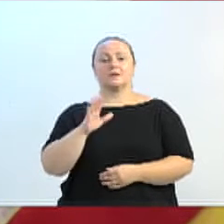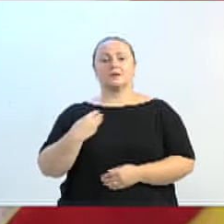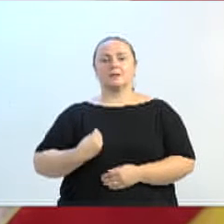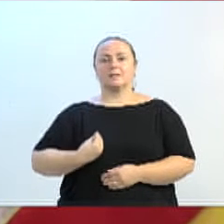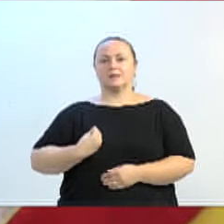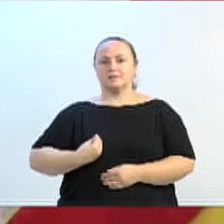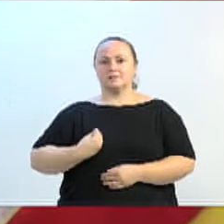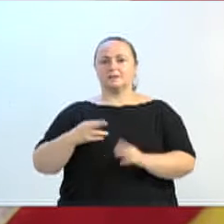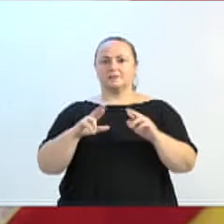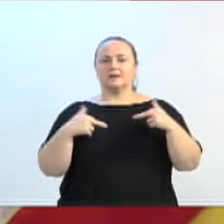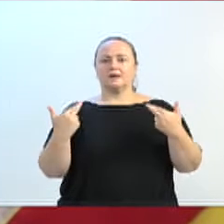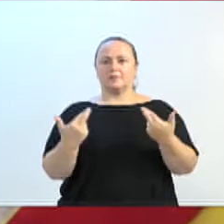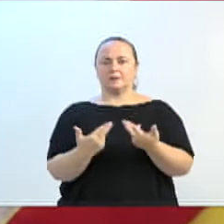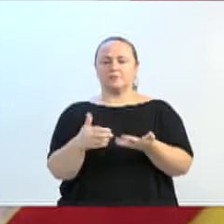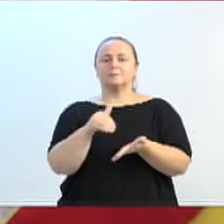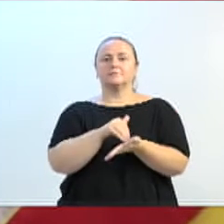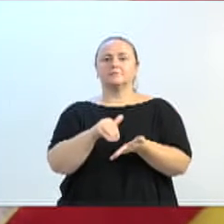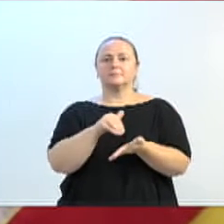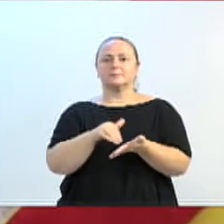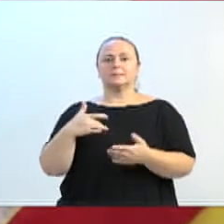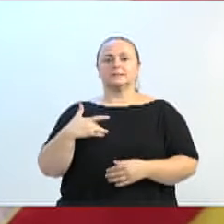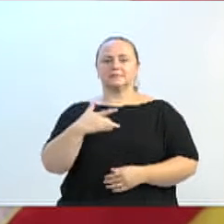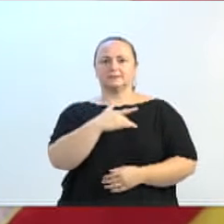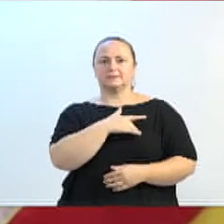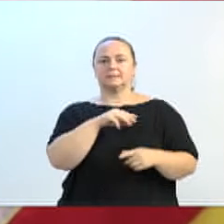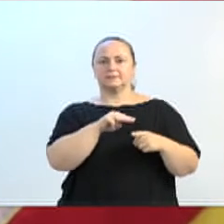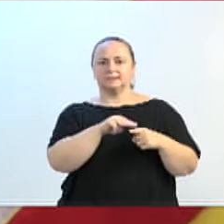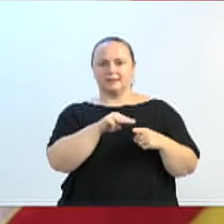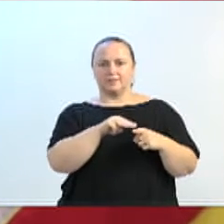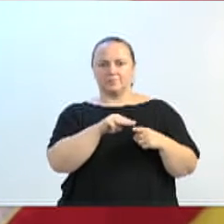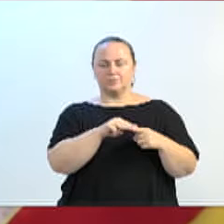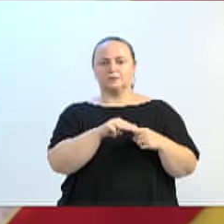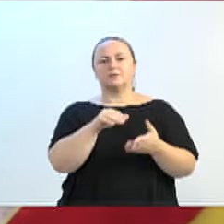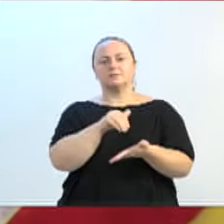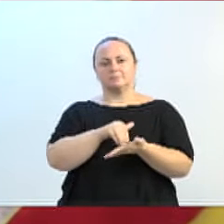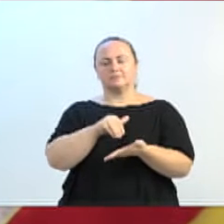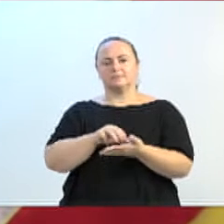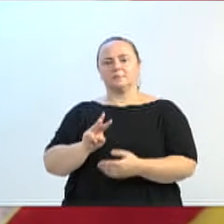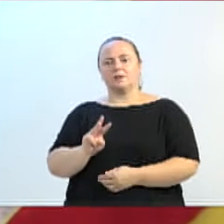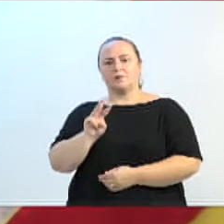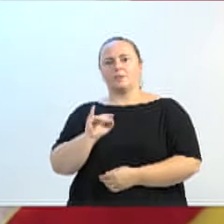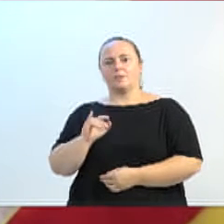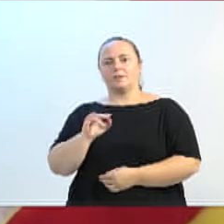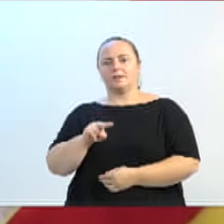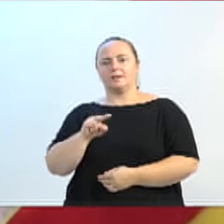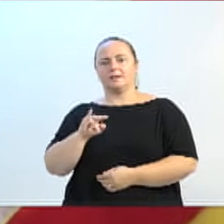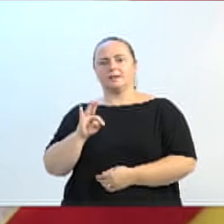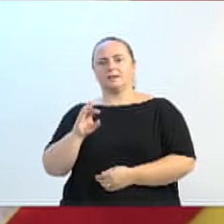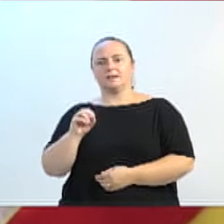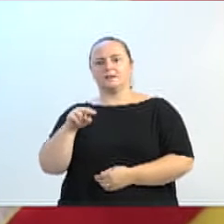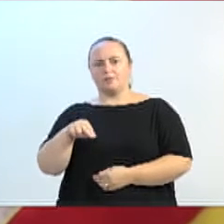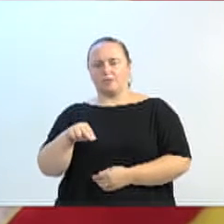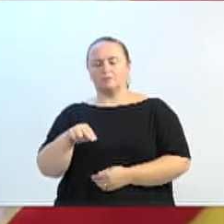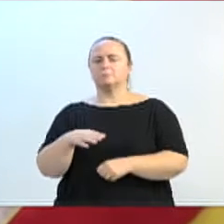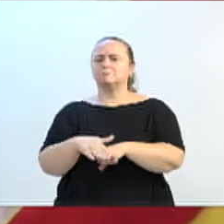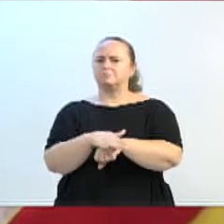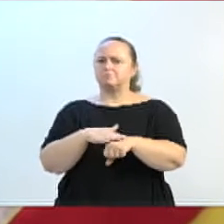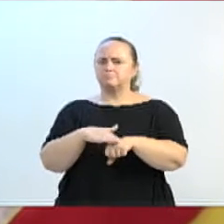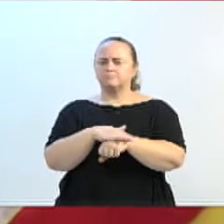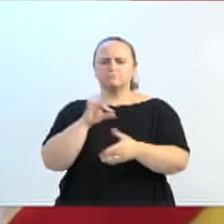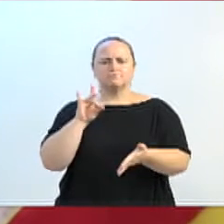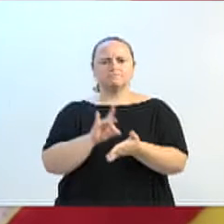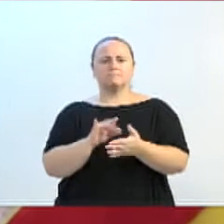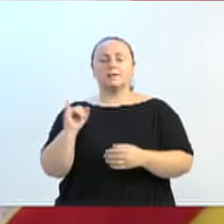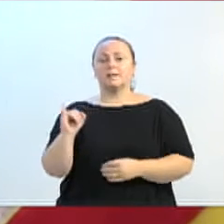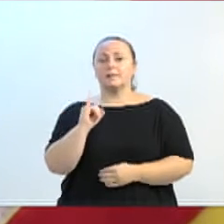com o secretário de saúde aqui do nosso município, o doutor Winneton, e falamos sobre a importância de